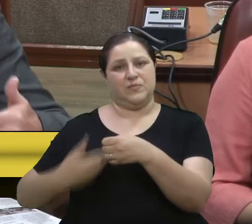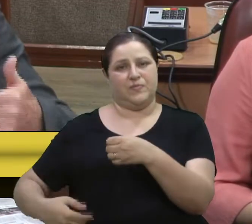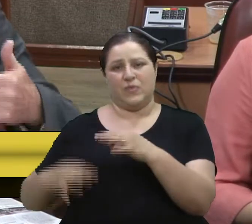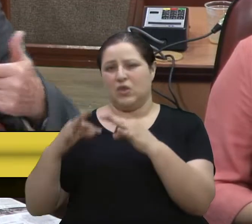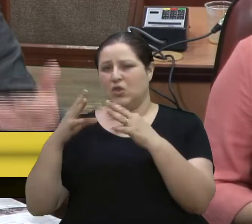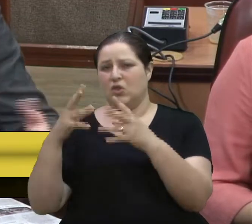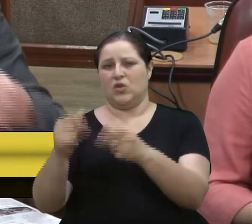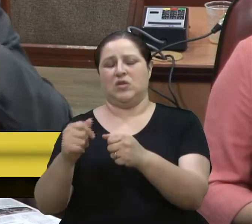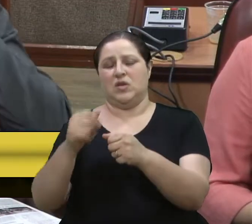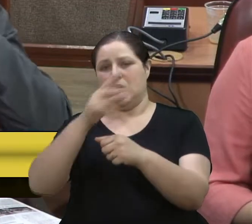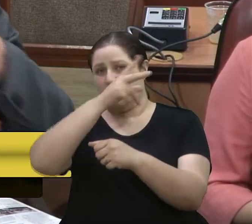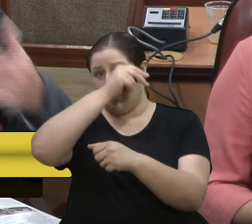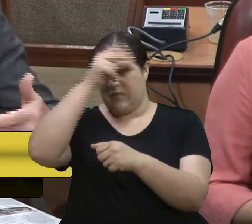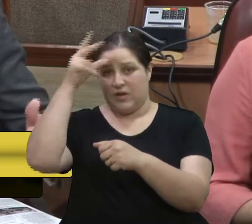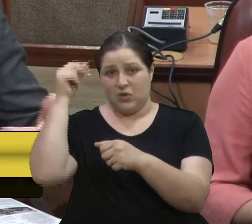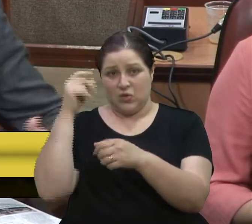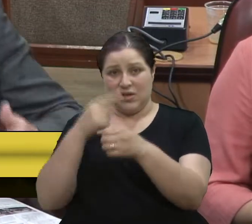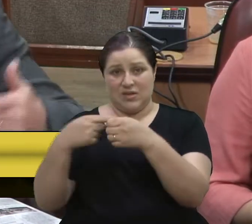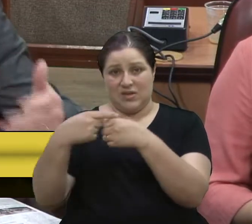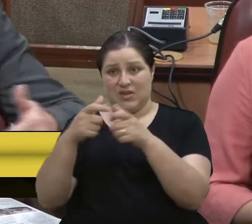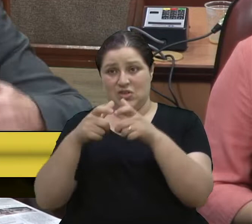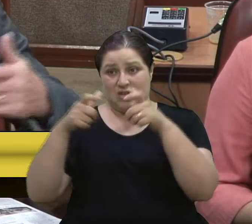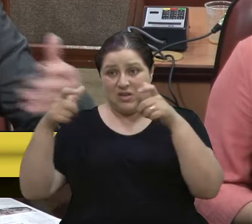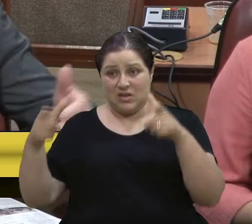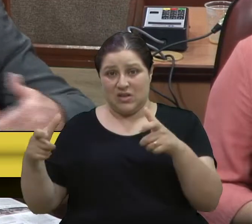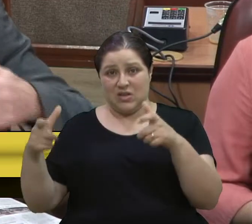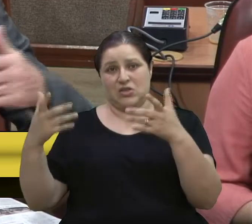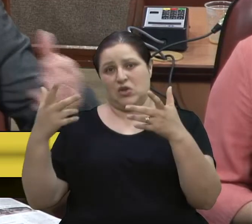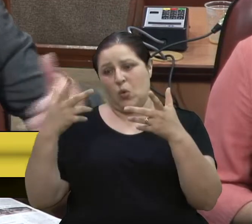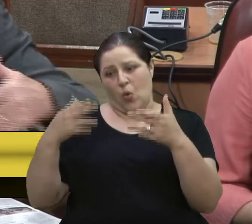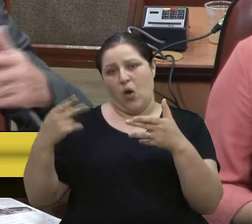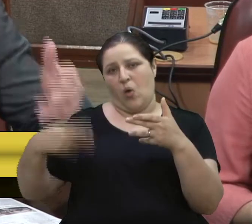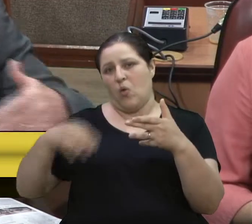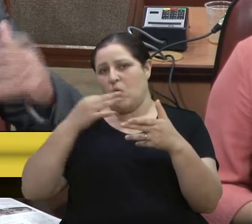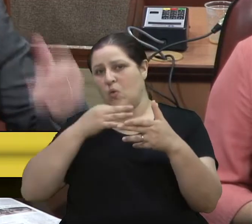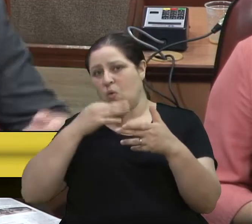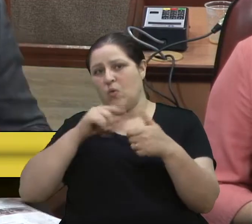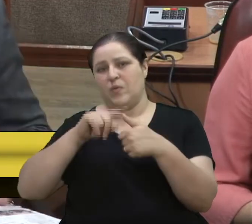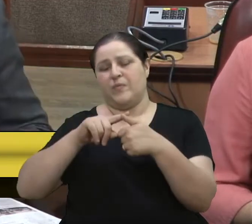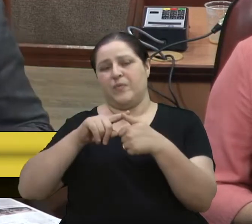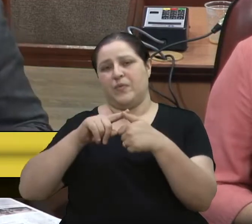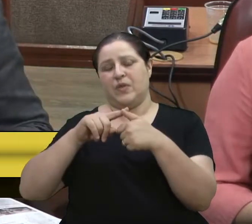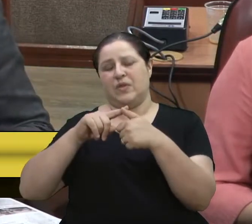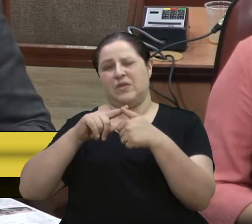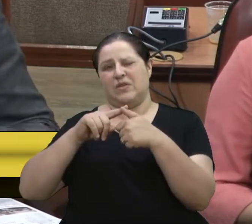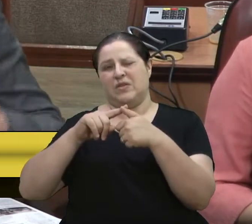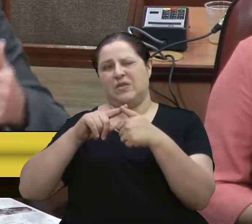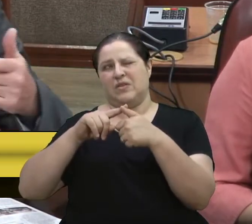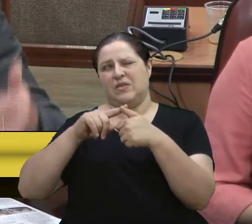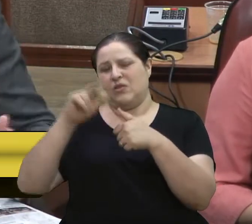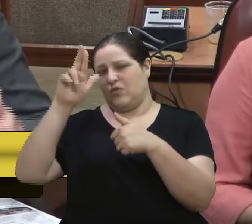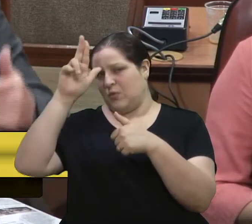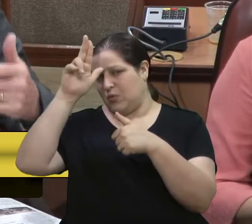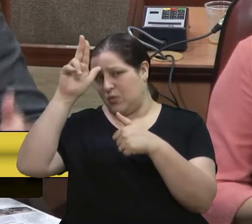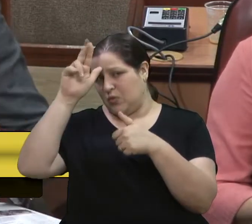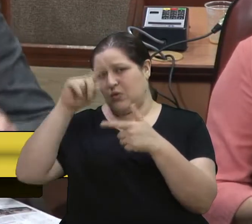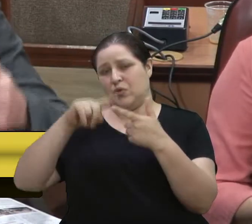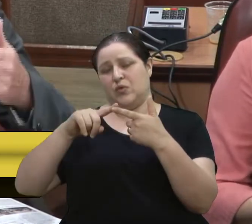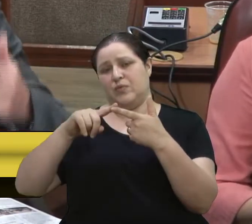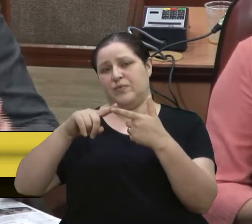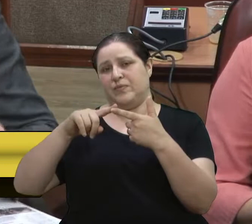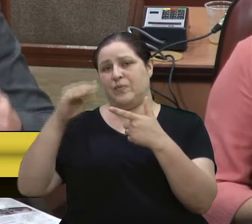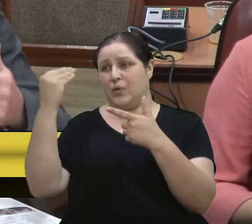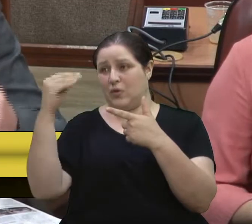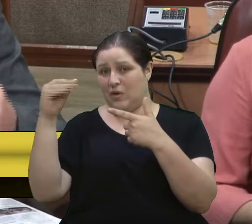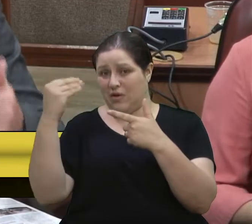de grande porte, a nível de Caxias do Sul, Porto Alegre, Novo Hamburgo, aqui no Rio Grande e tantos outros, estão encontrando dificuldade